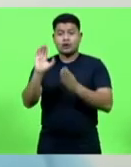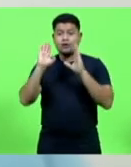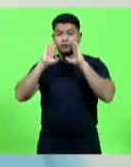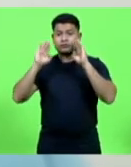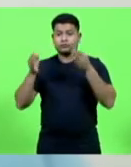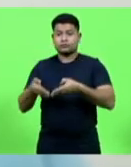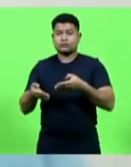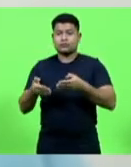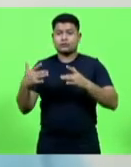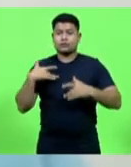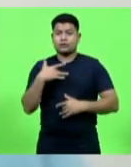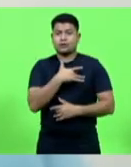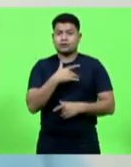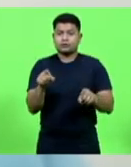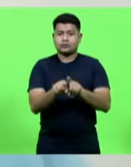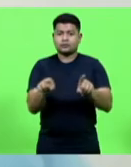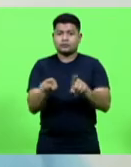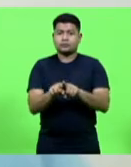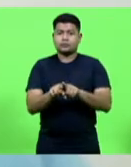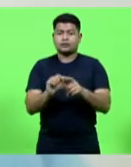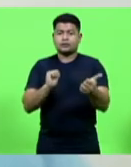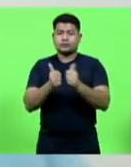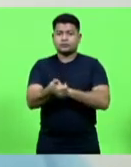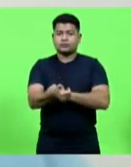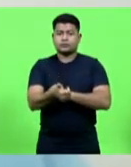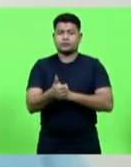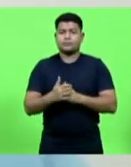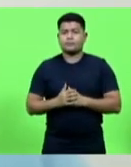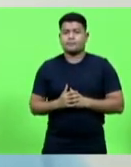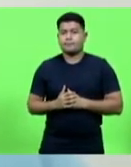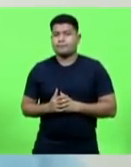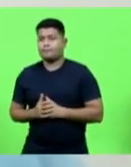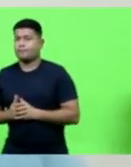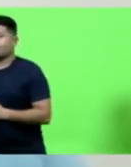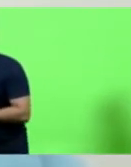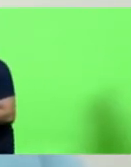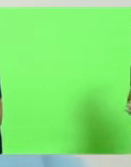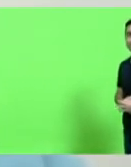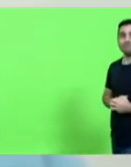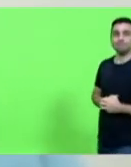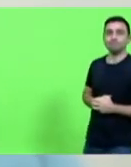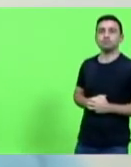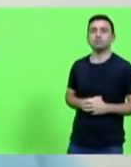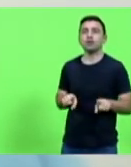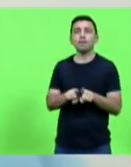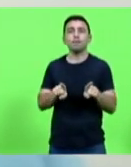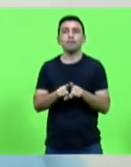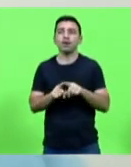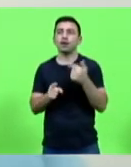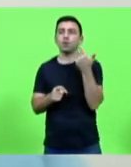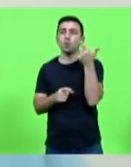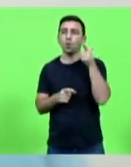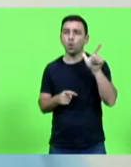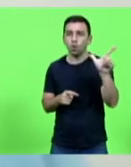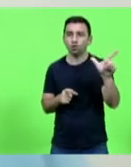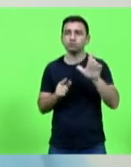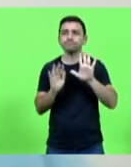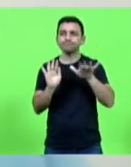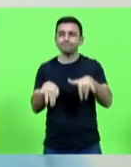esporte. Atualmente, são utilizados para outras finalidades sem qualquer vinculação.